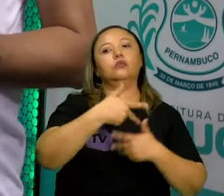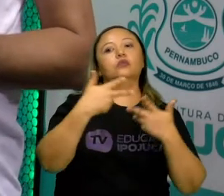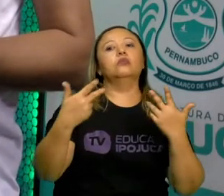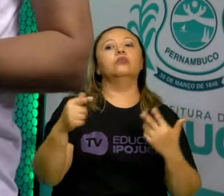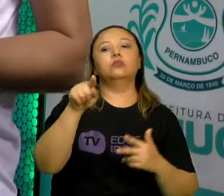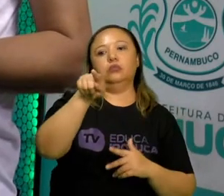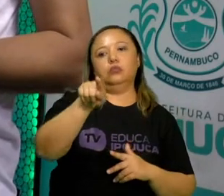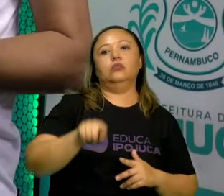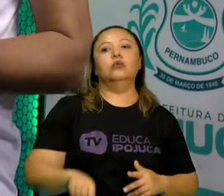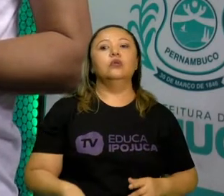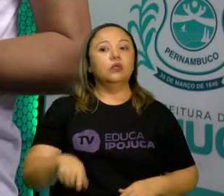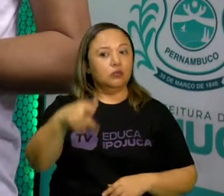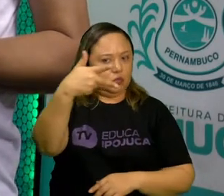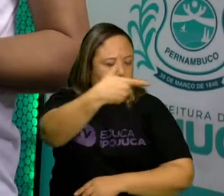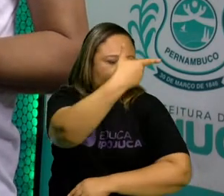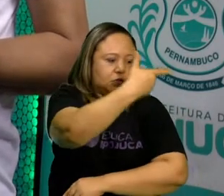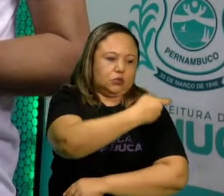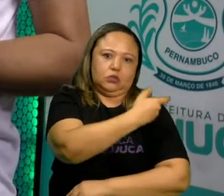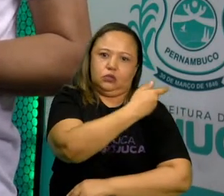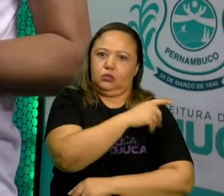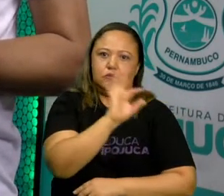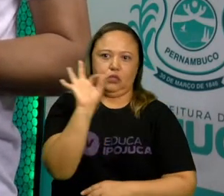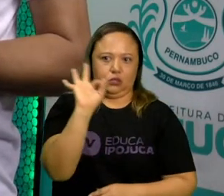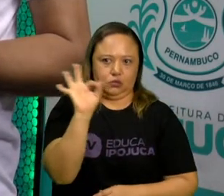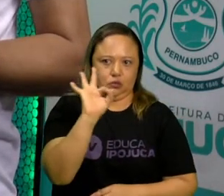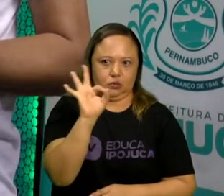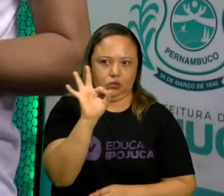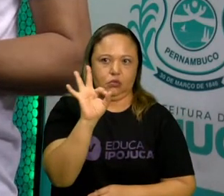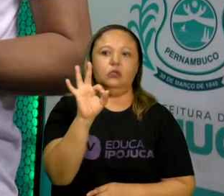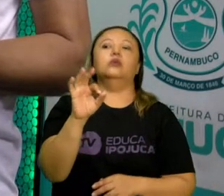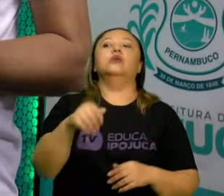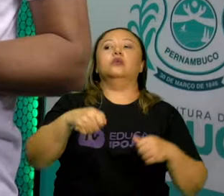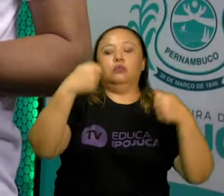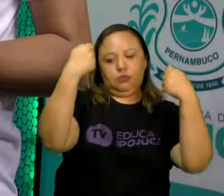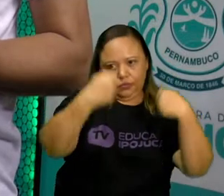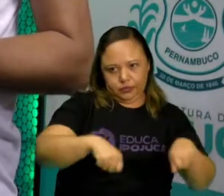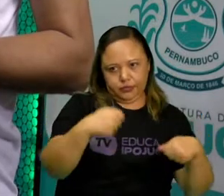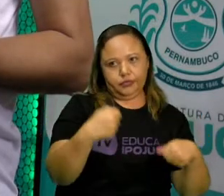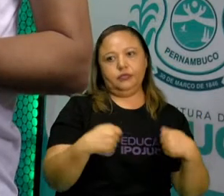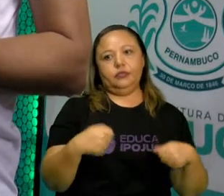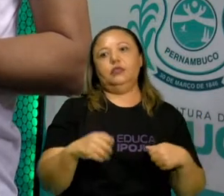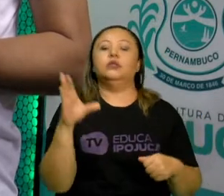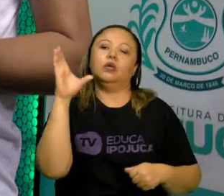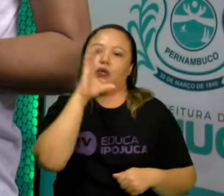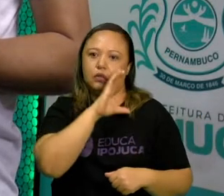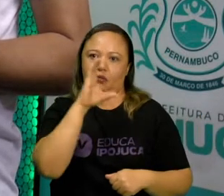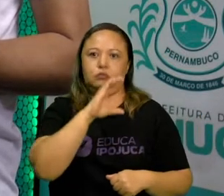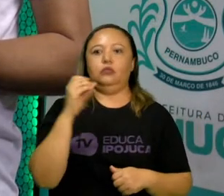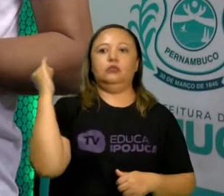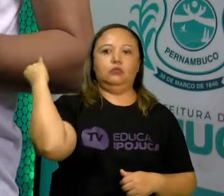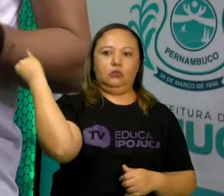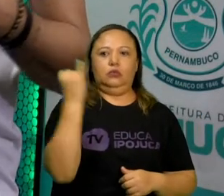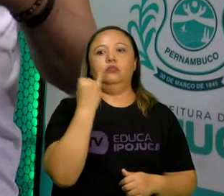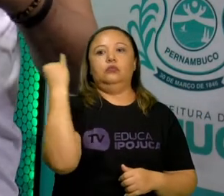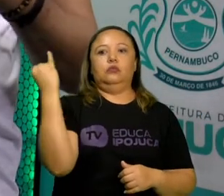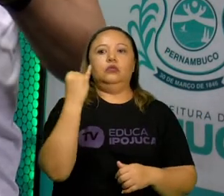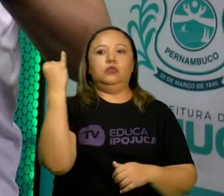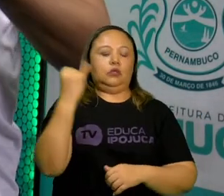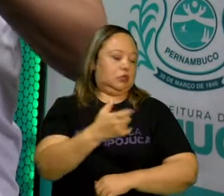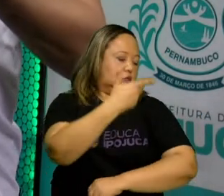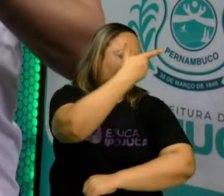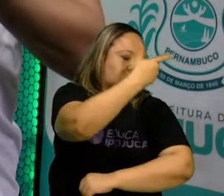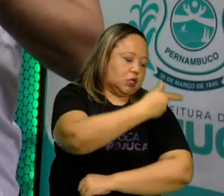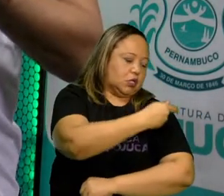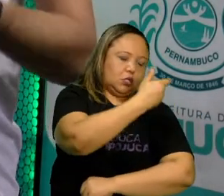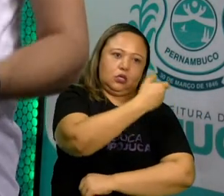Se você não se vacinou ainda, se vacine, por favor. Está certo? É muito importante isso, que você